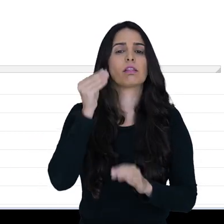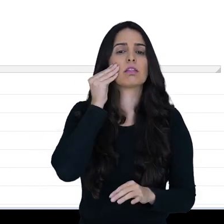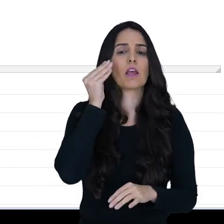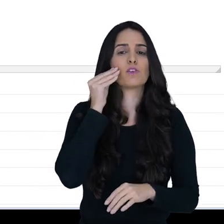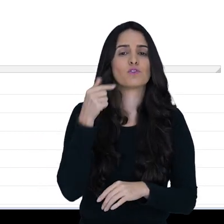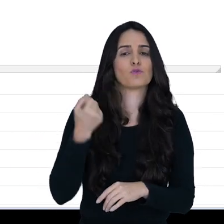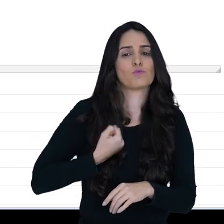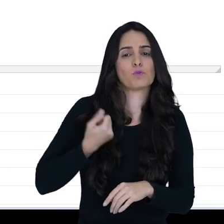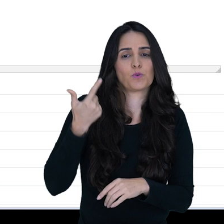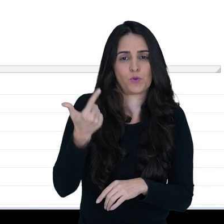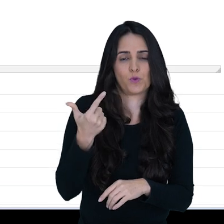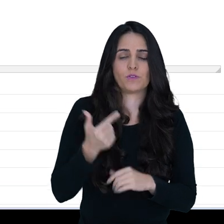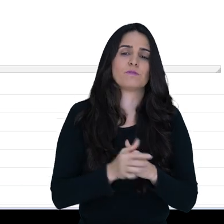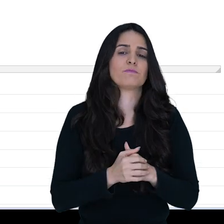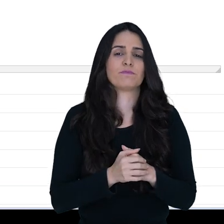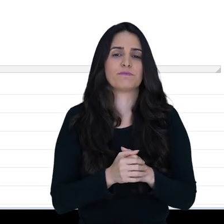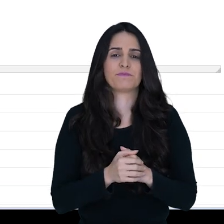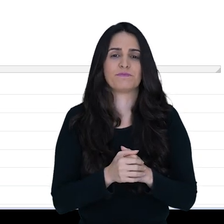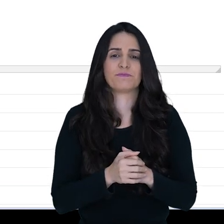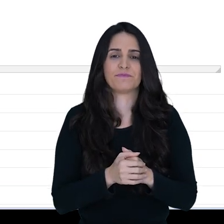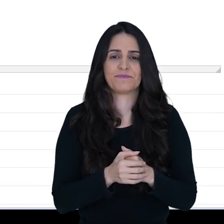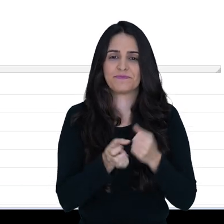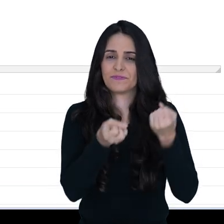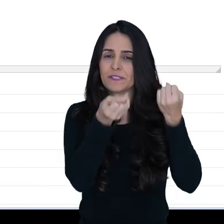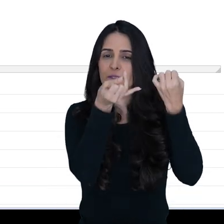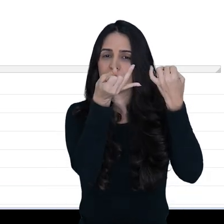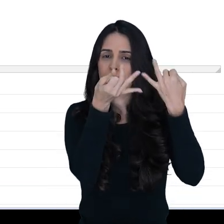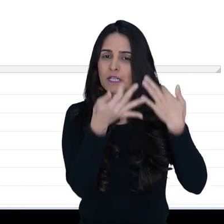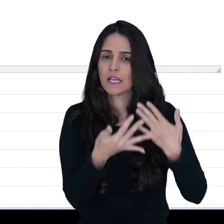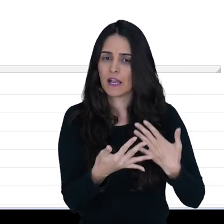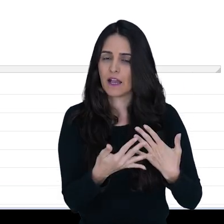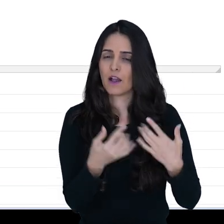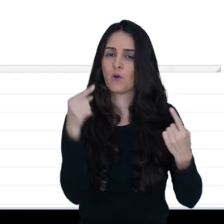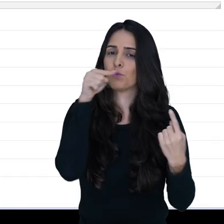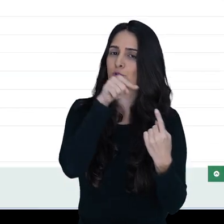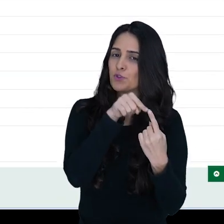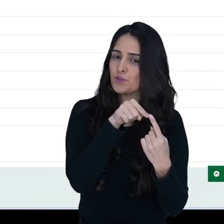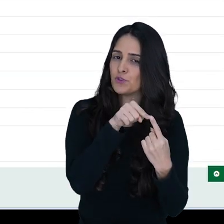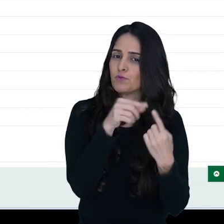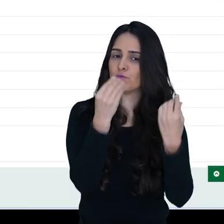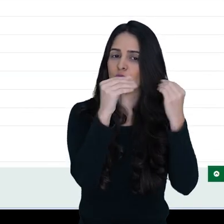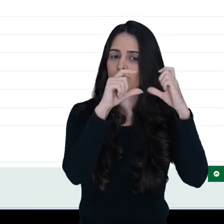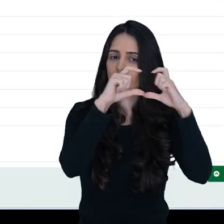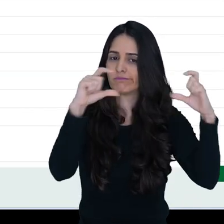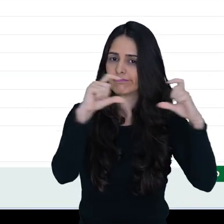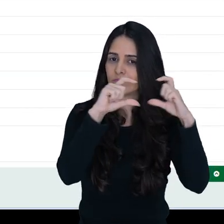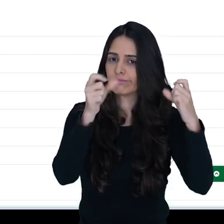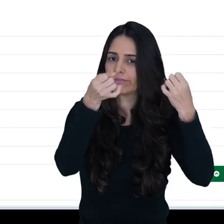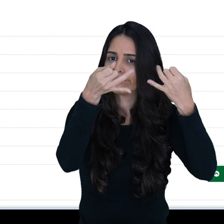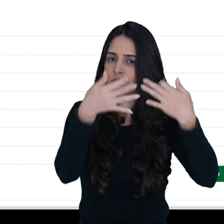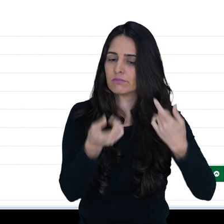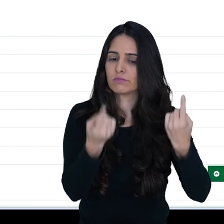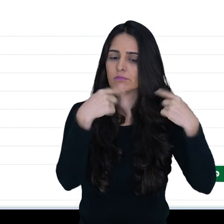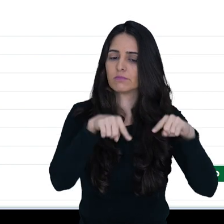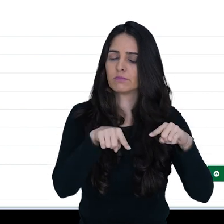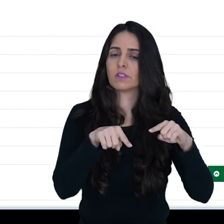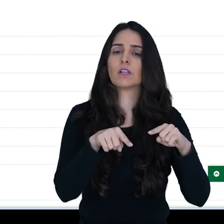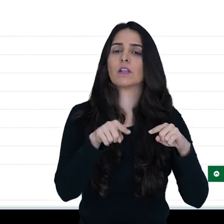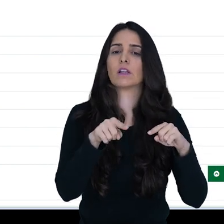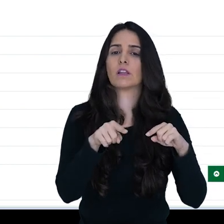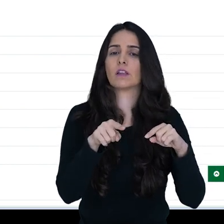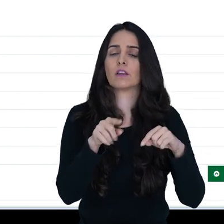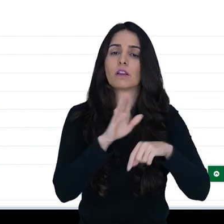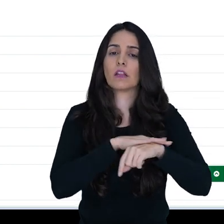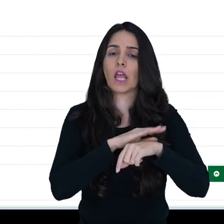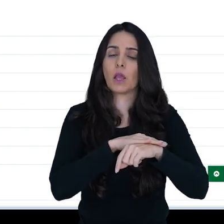teste 2. Vou colocar uma descrição, então, informando o objetivo dessa pesquisa. Vou colocar